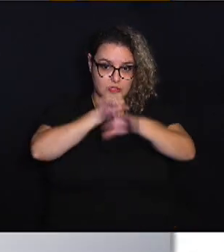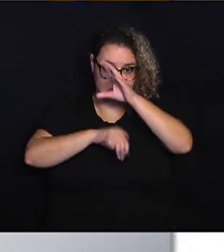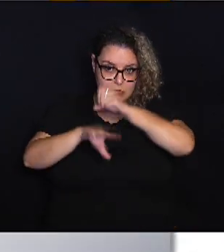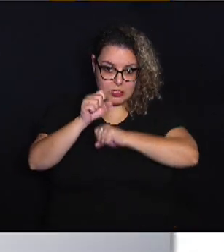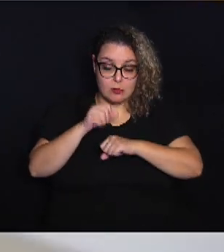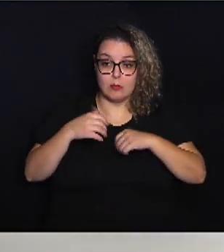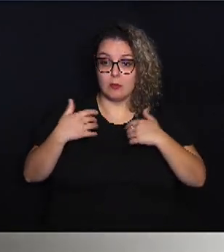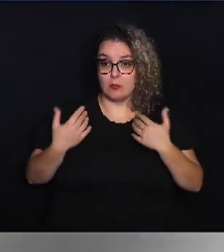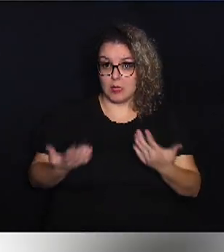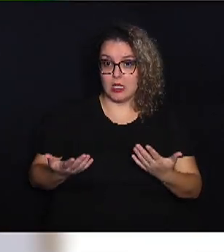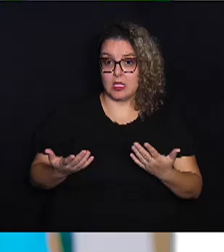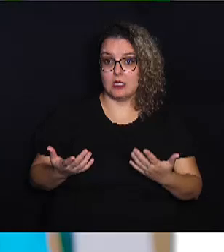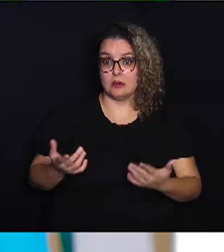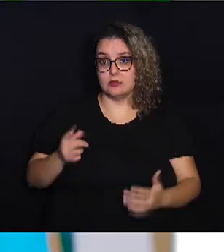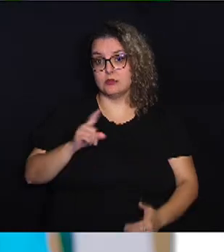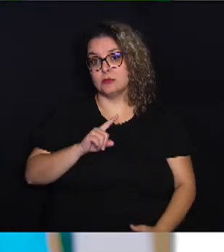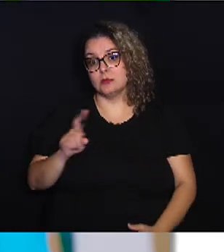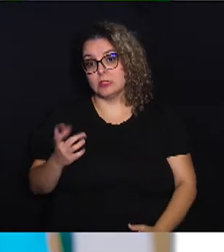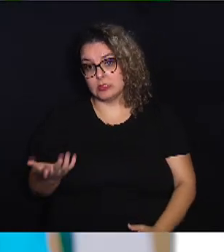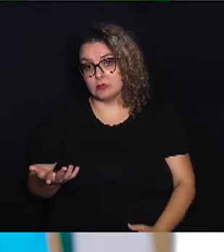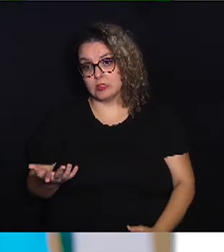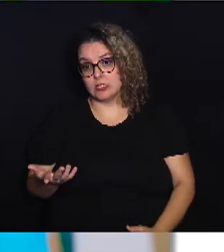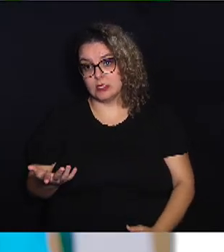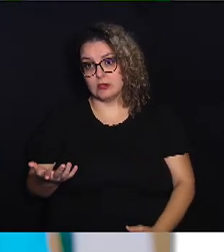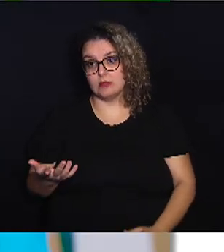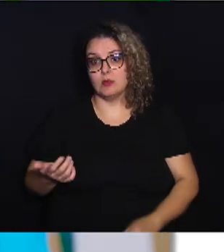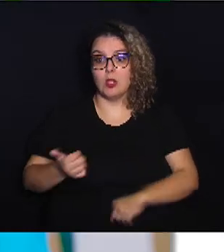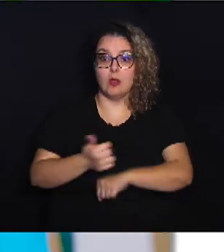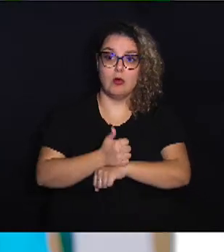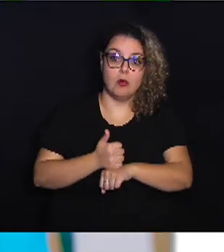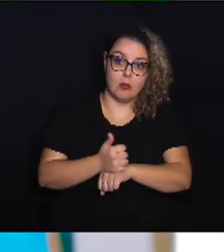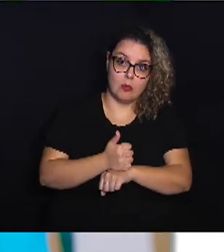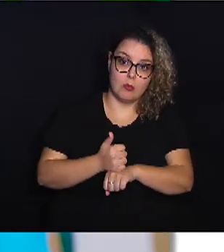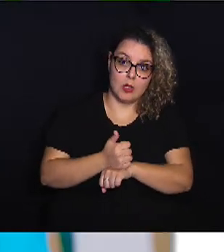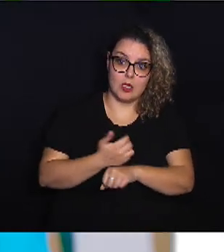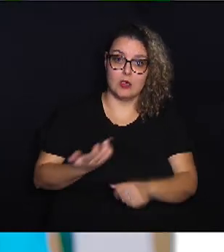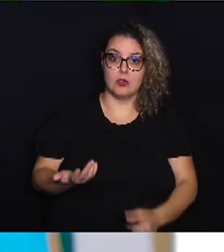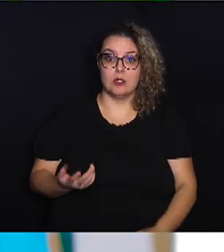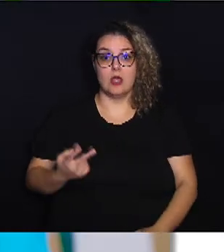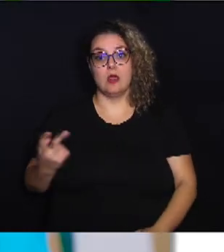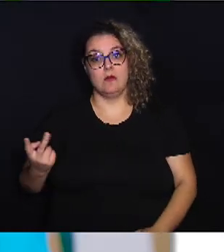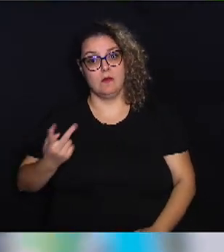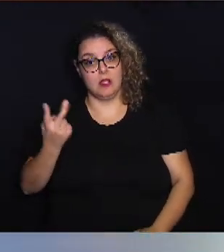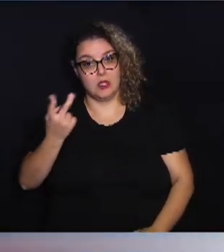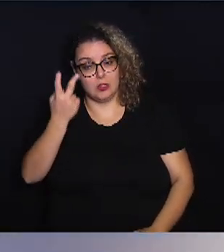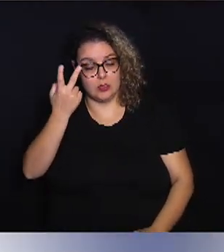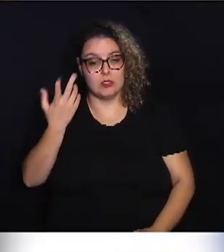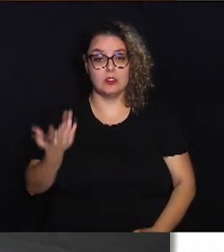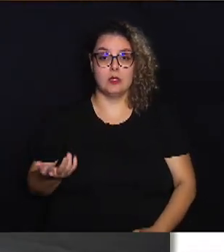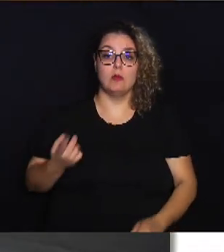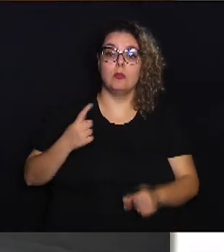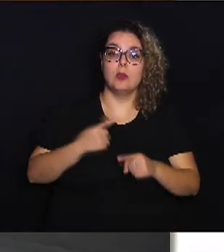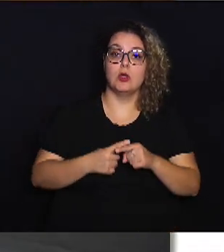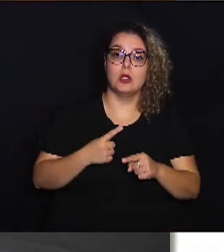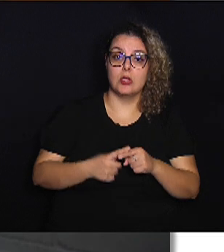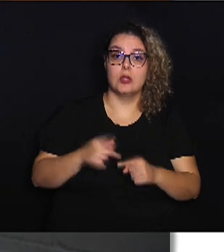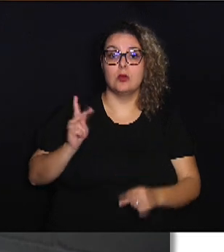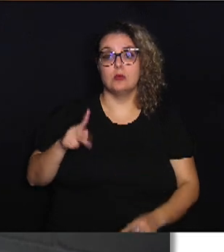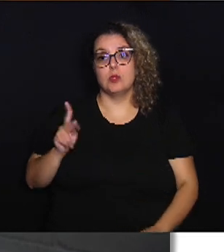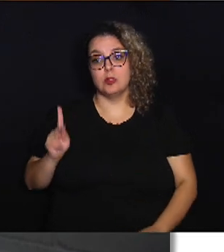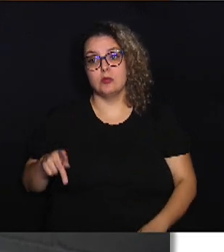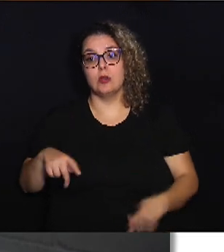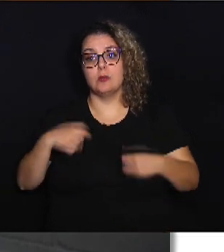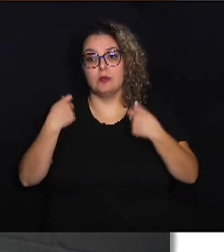Porém, ela não é uma profissão valorizada, porque o professor, ele